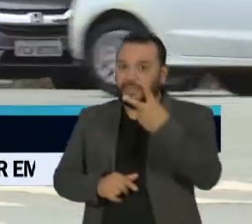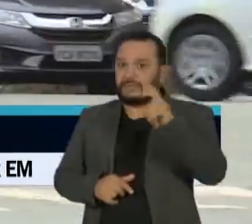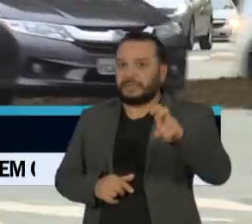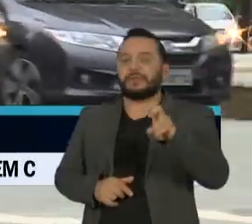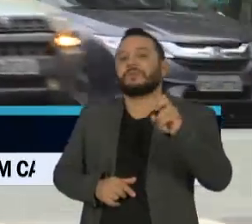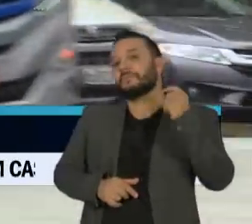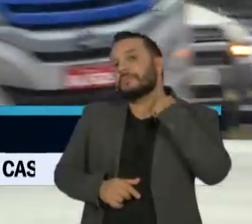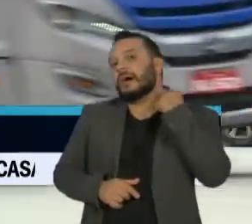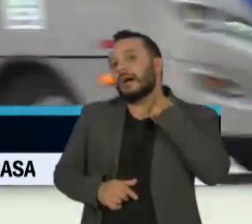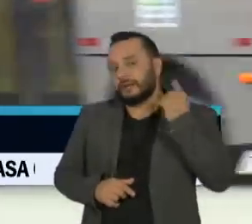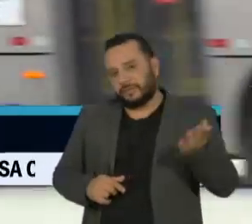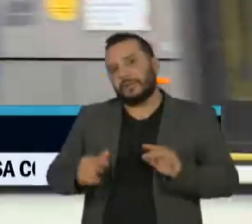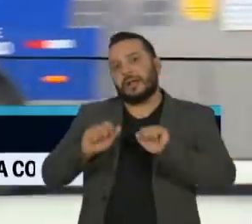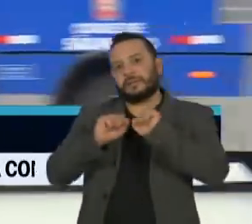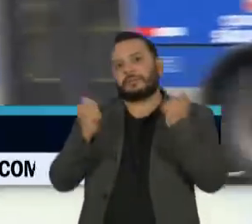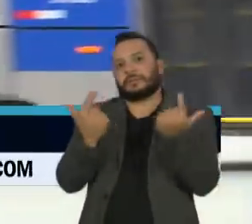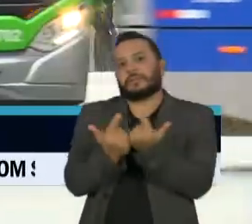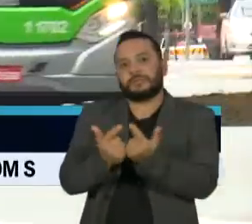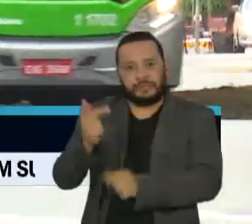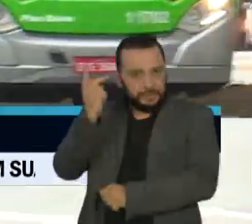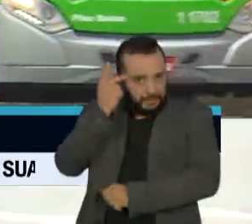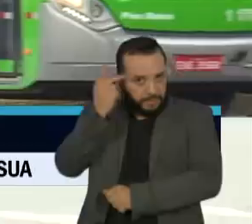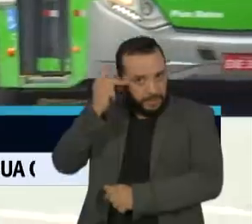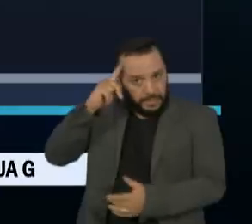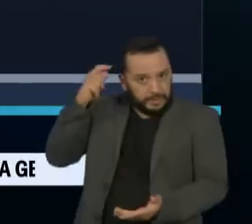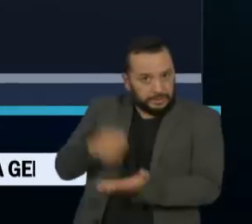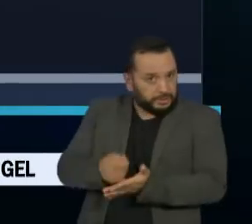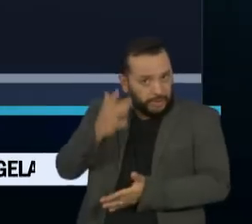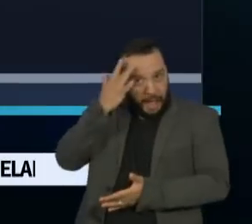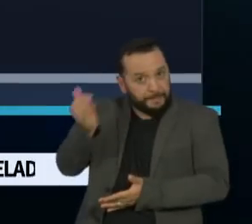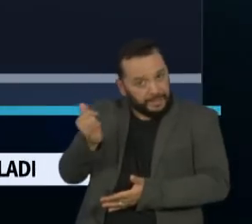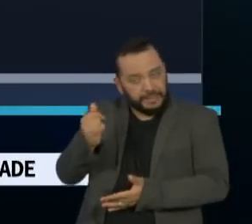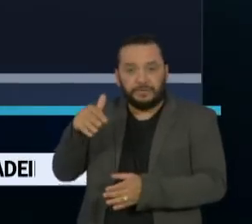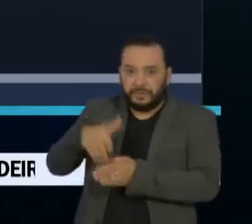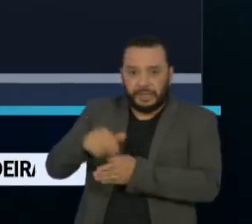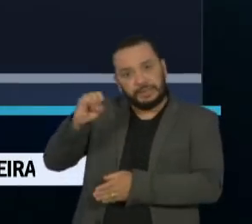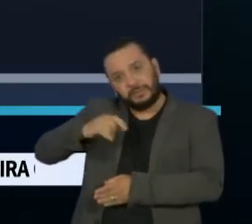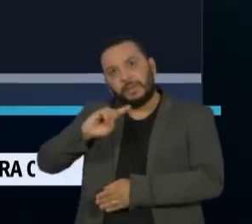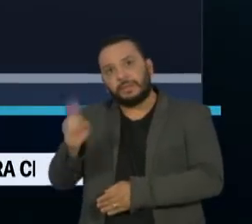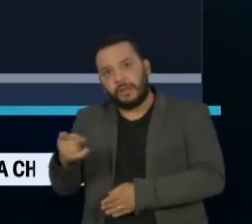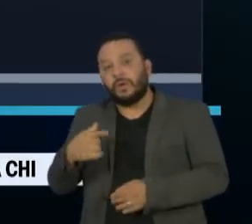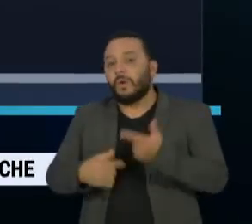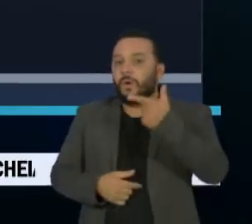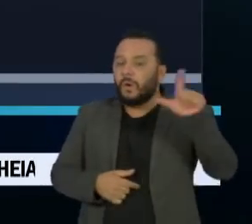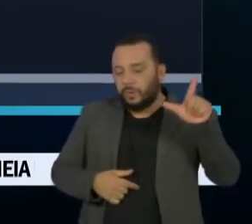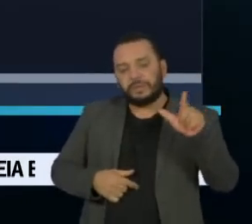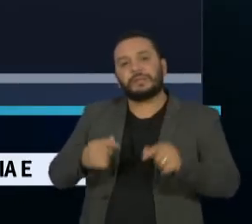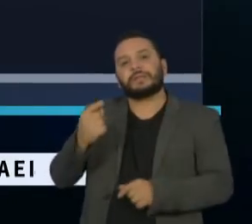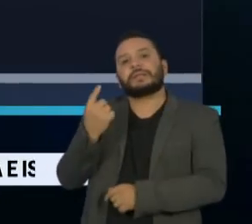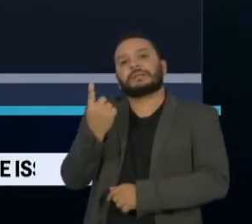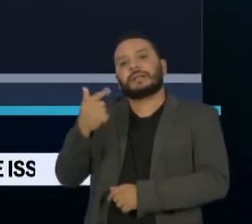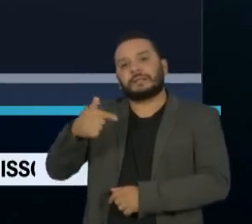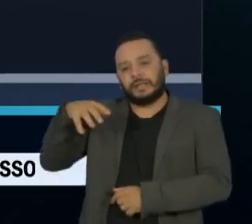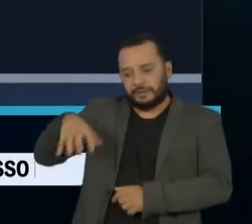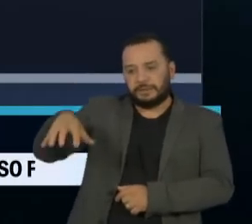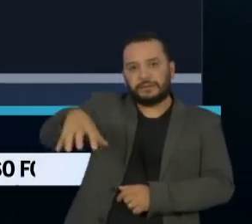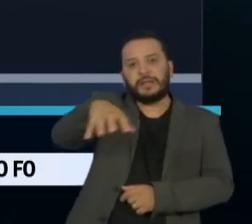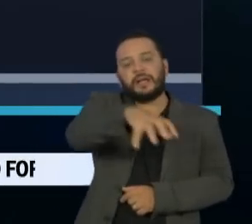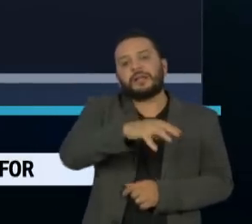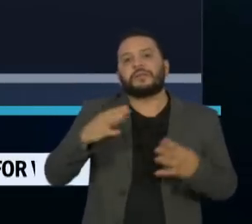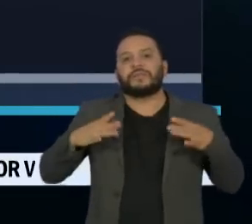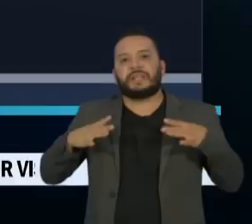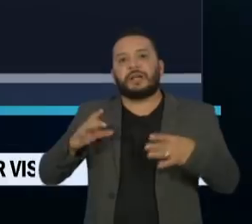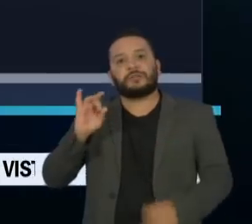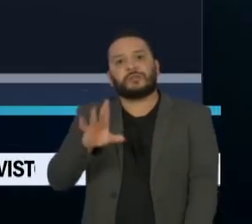Assembleia Legislativa de São Paulo decide amanhã. Outras 17 cidades decretaram feriado apenas na